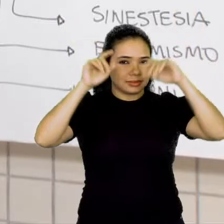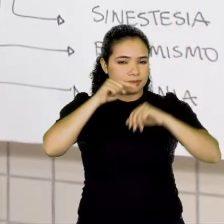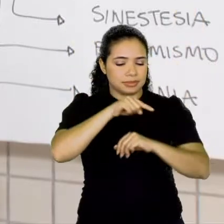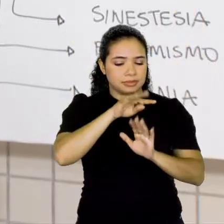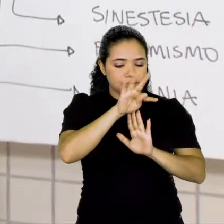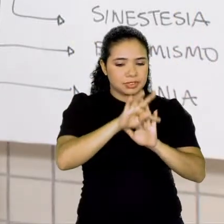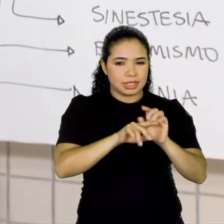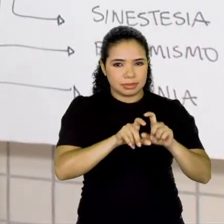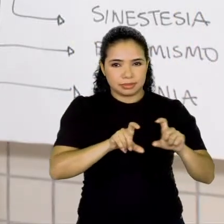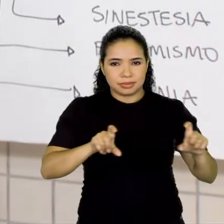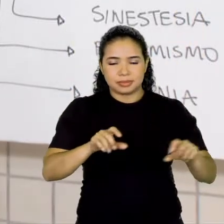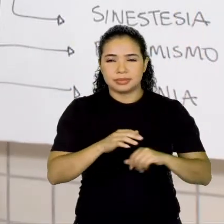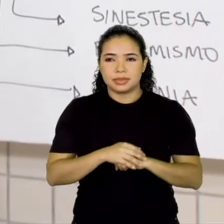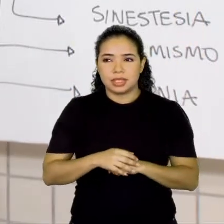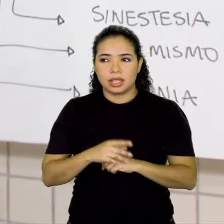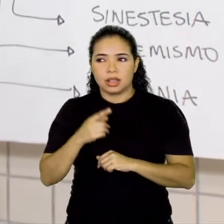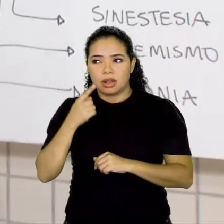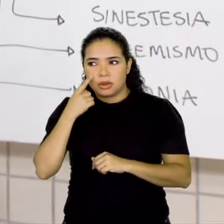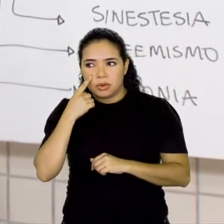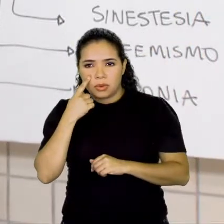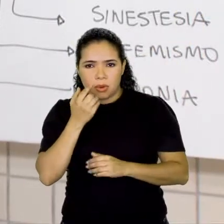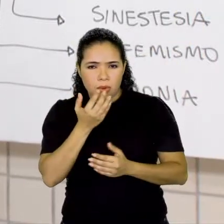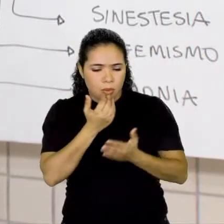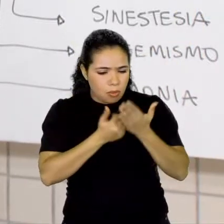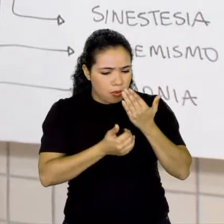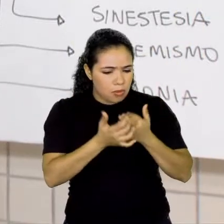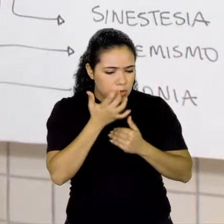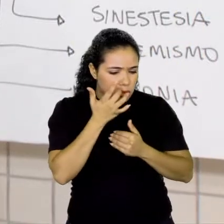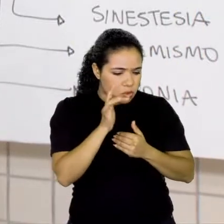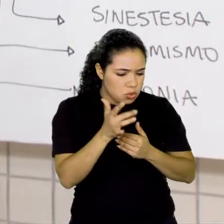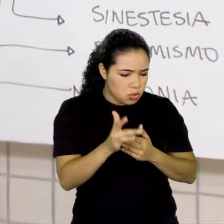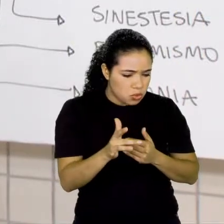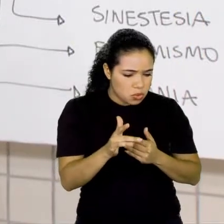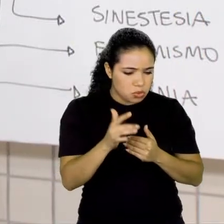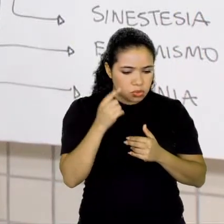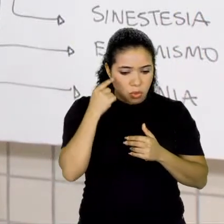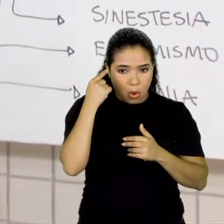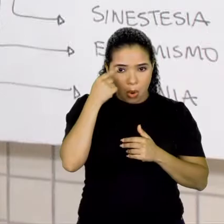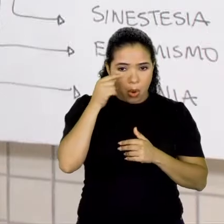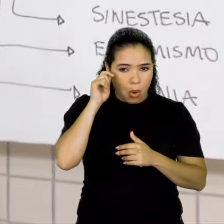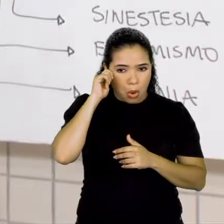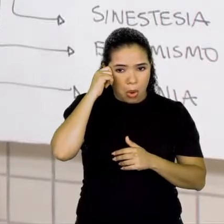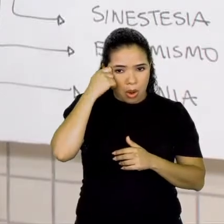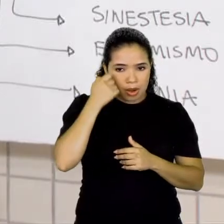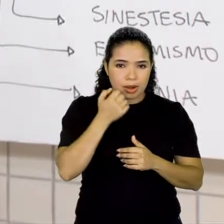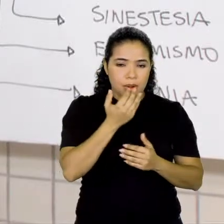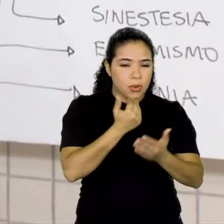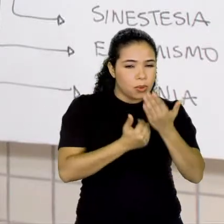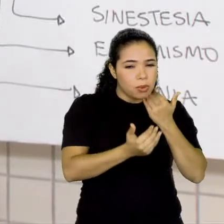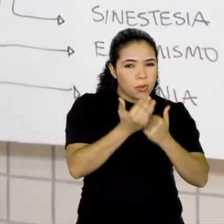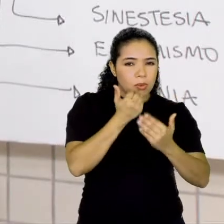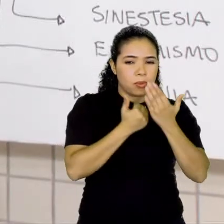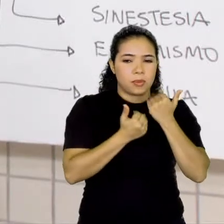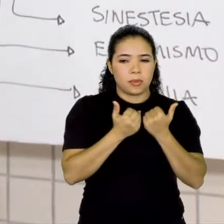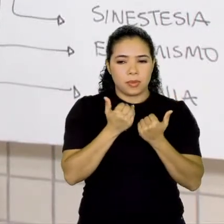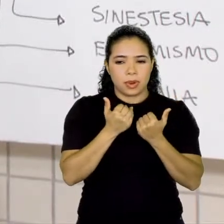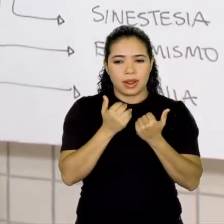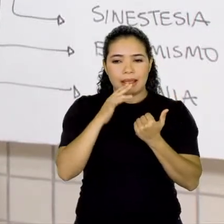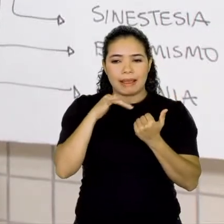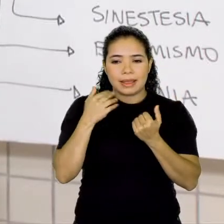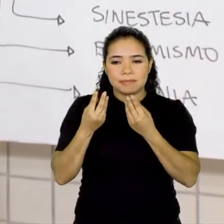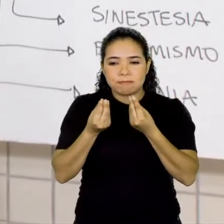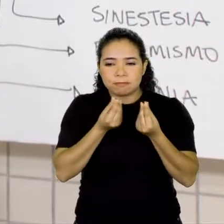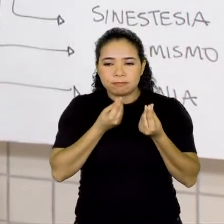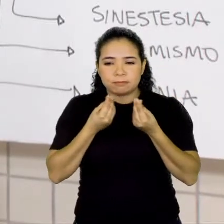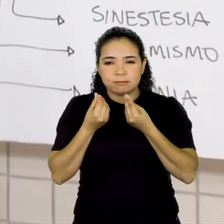do nosso sentido, né? Comia o ouro com seus olhos negros. Então, comer já lembra o quê? Lembra o paladar.